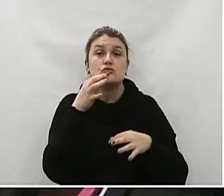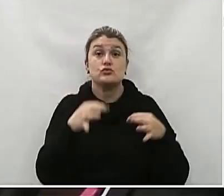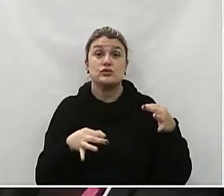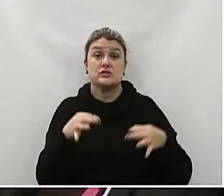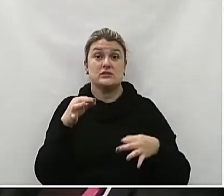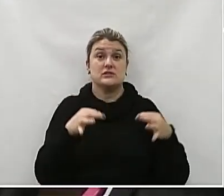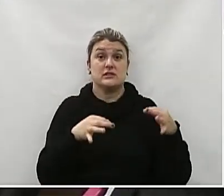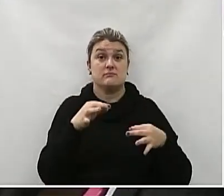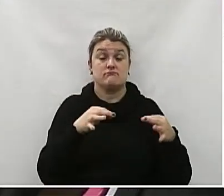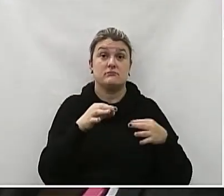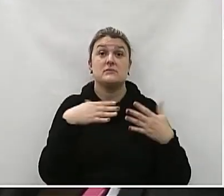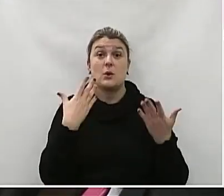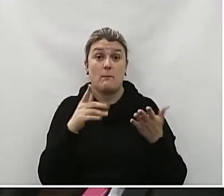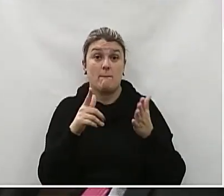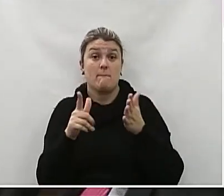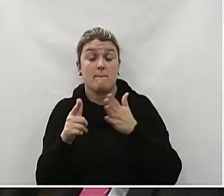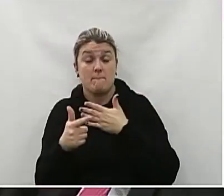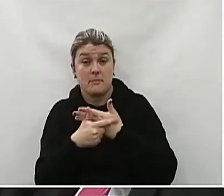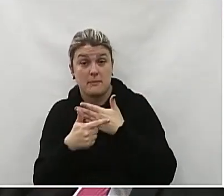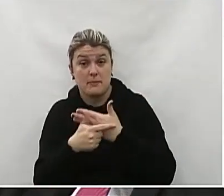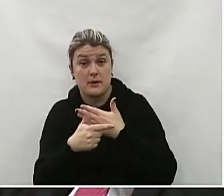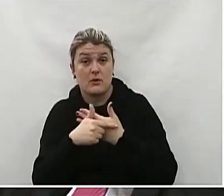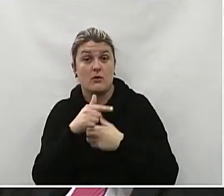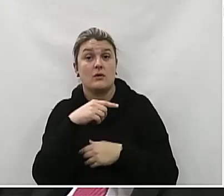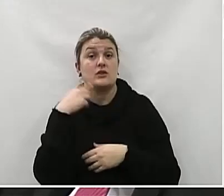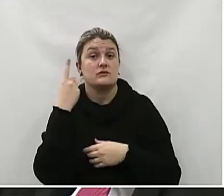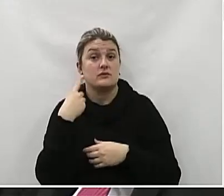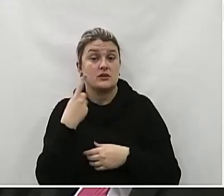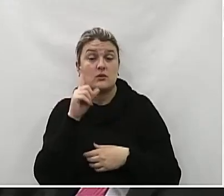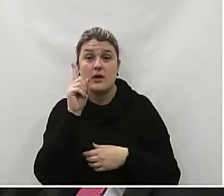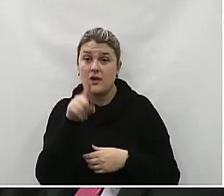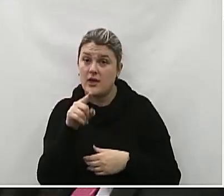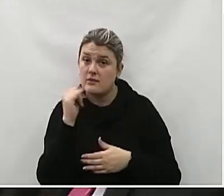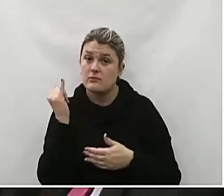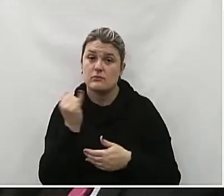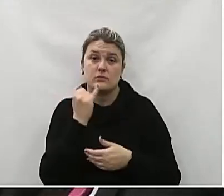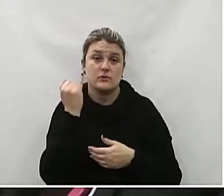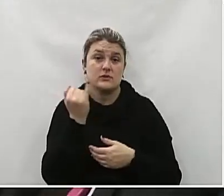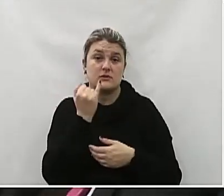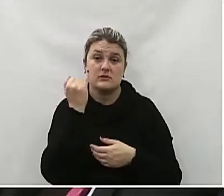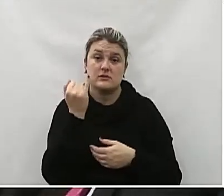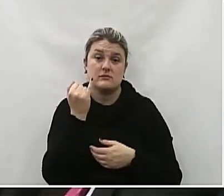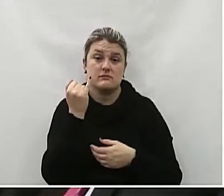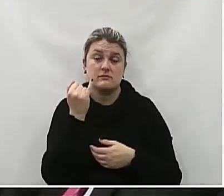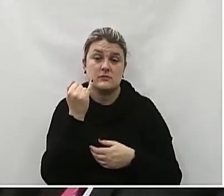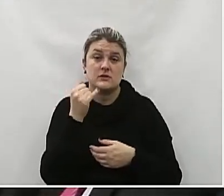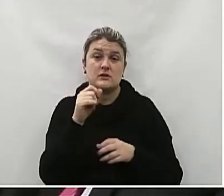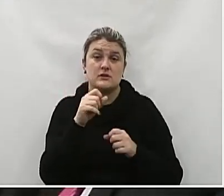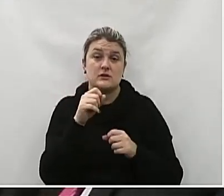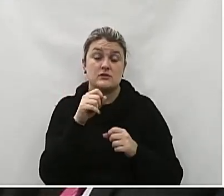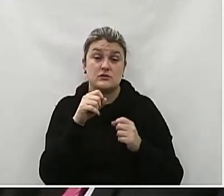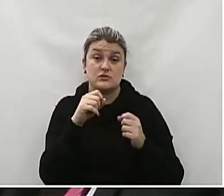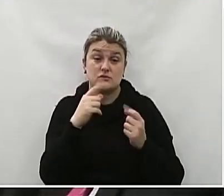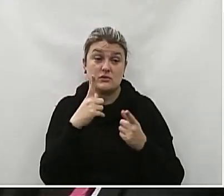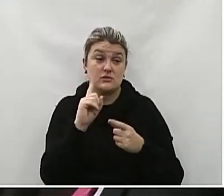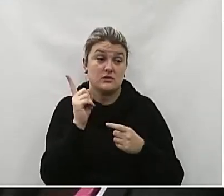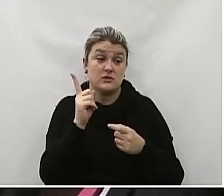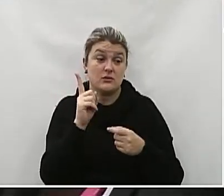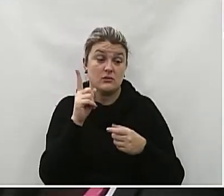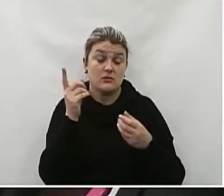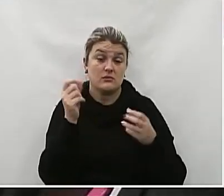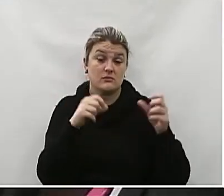papel do advogado Na sociedade É muito importante Porque ele atende Desde as pessoas De menor Poder aquisitivo